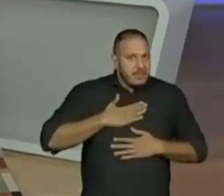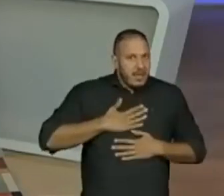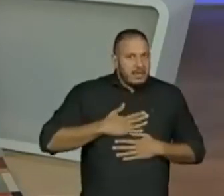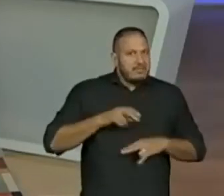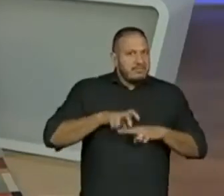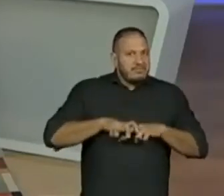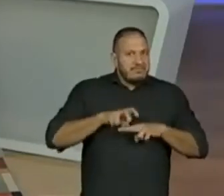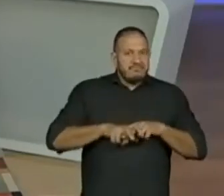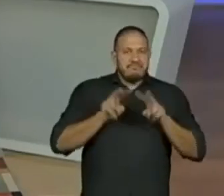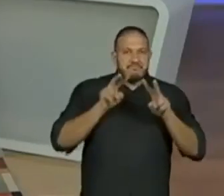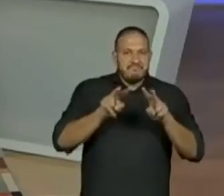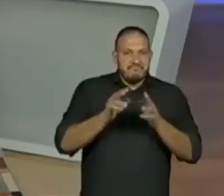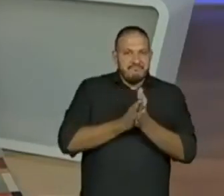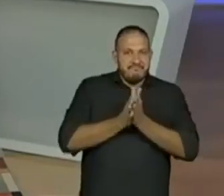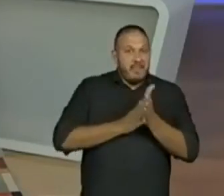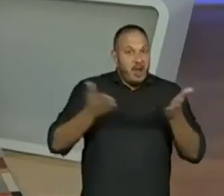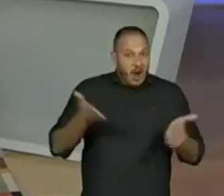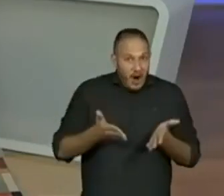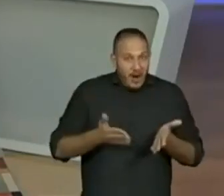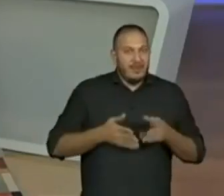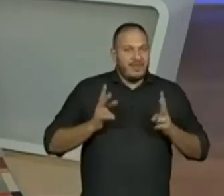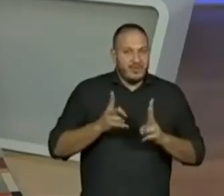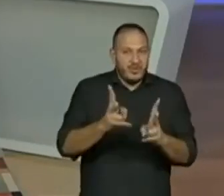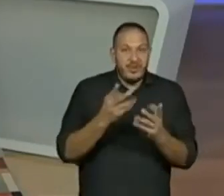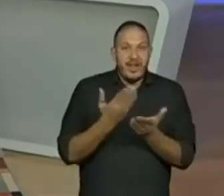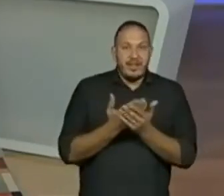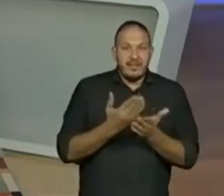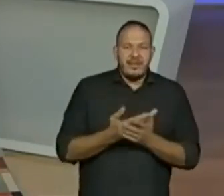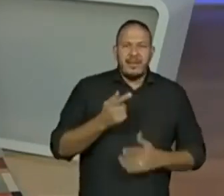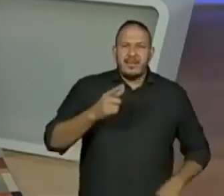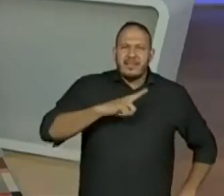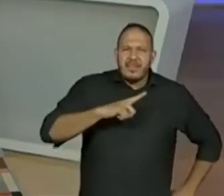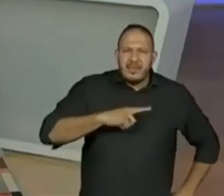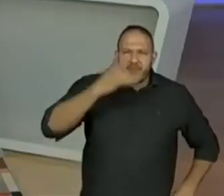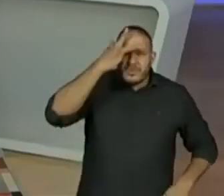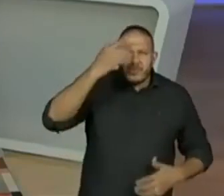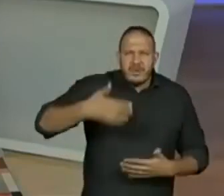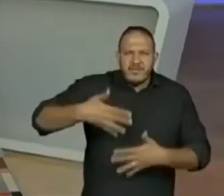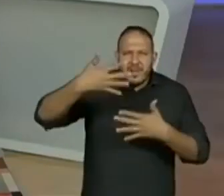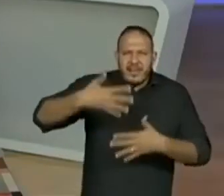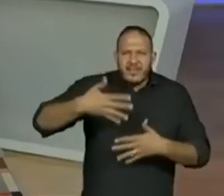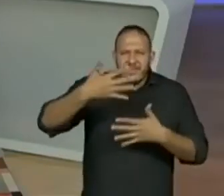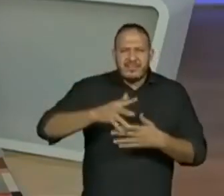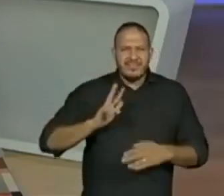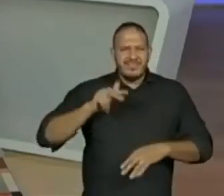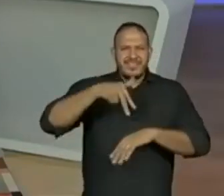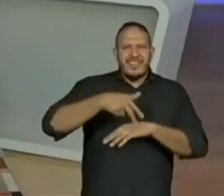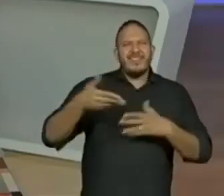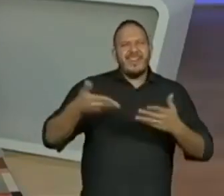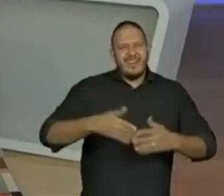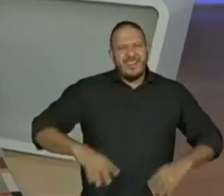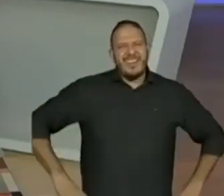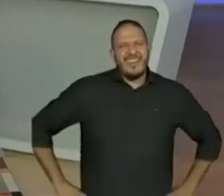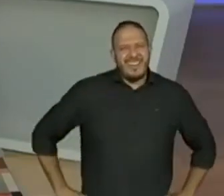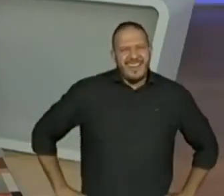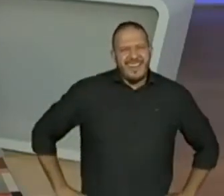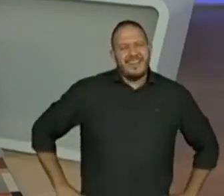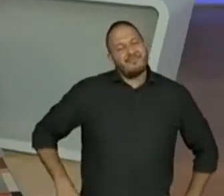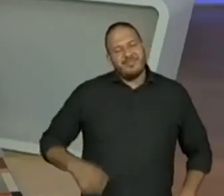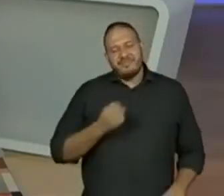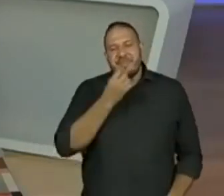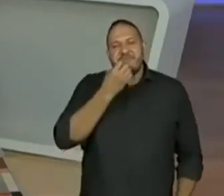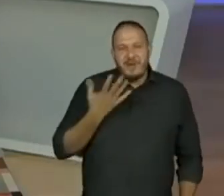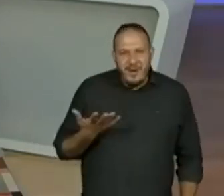acomode e vamos continuar. Tem um pessoal aqui falando que está chegando agora, ainda bem,